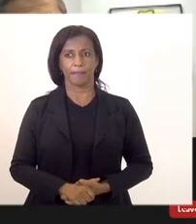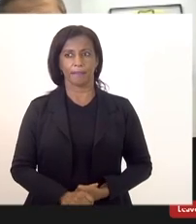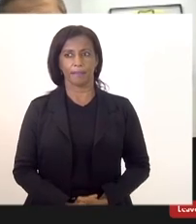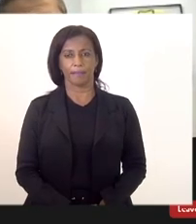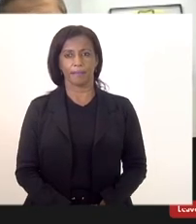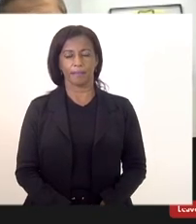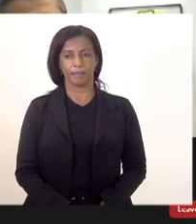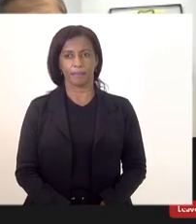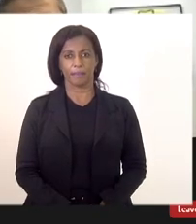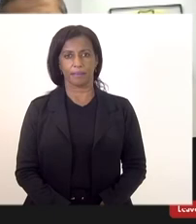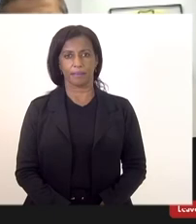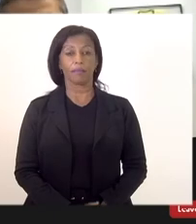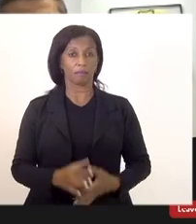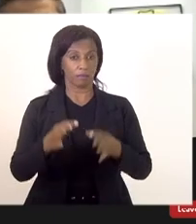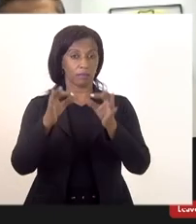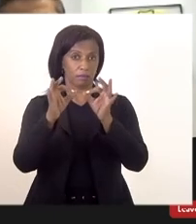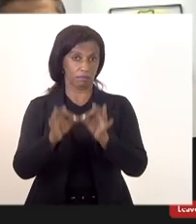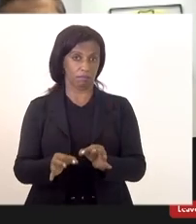exatamente isso